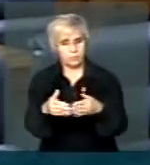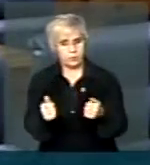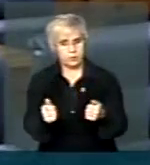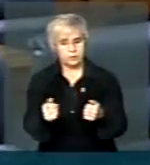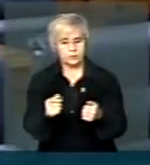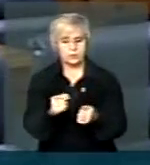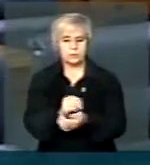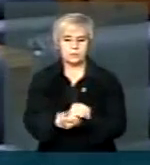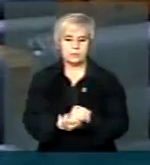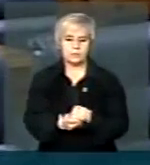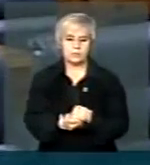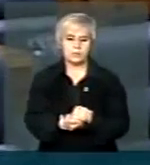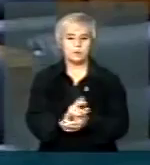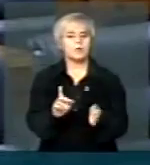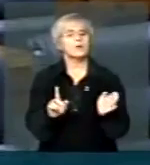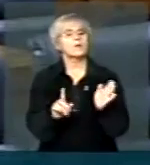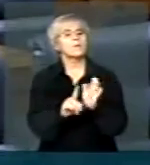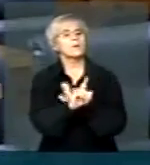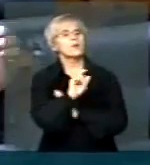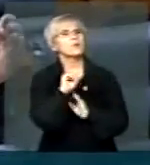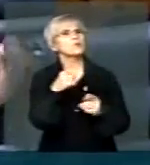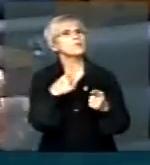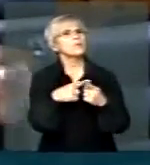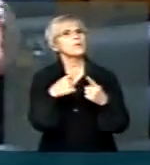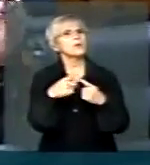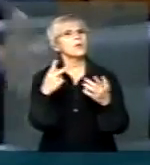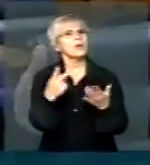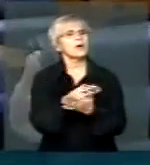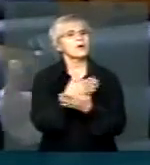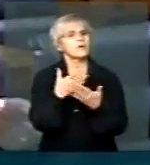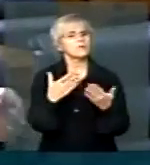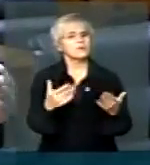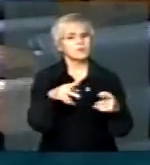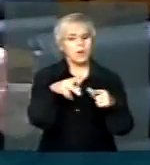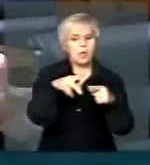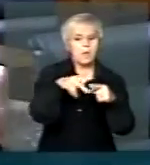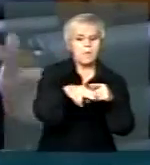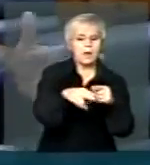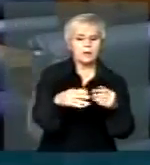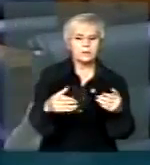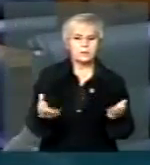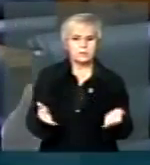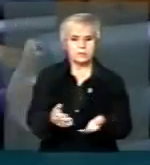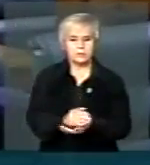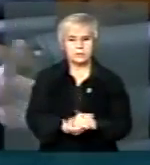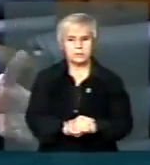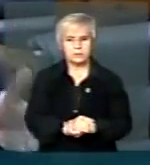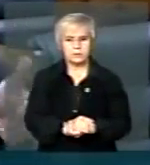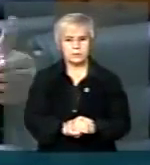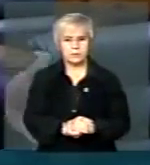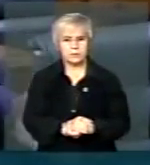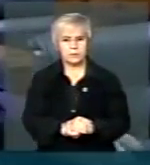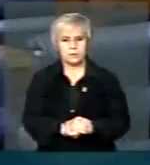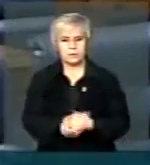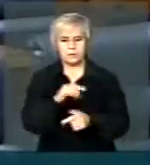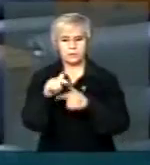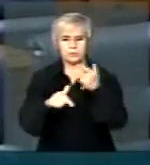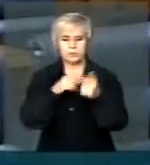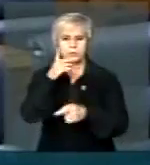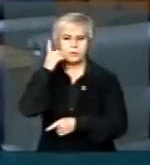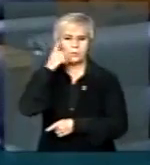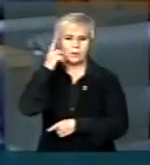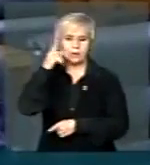indague dele o porquê desse constante desvio da atividade do